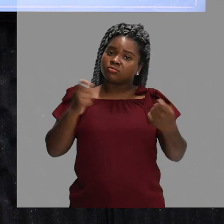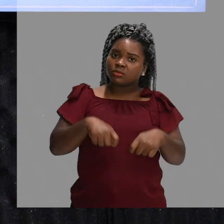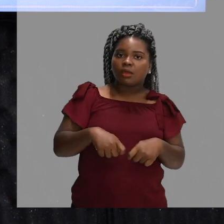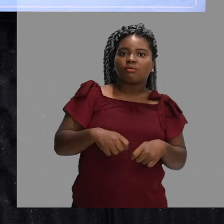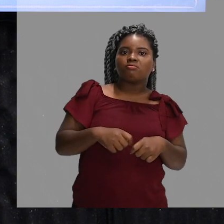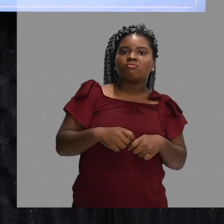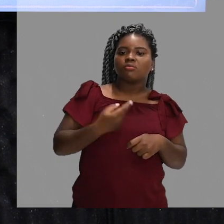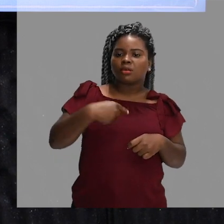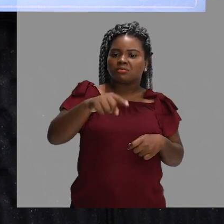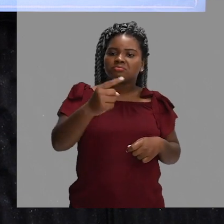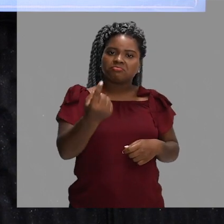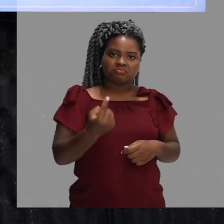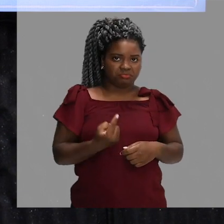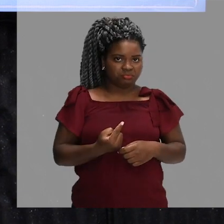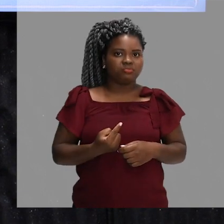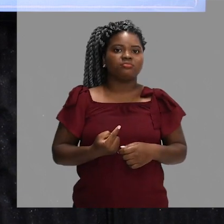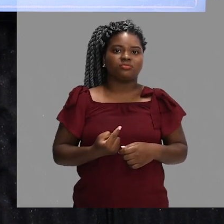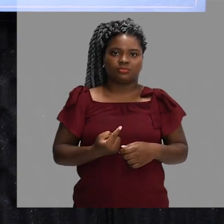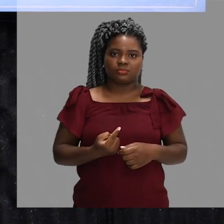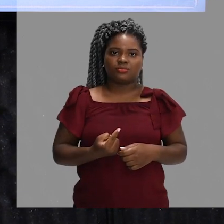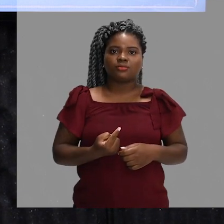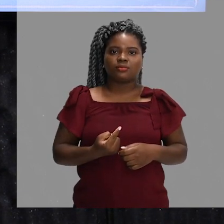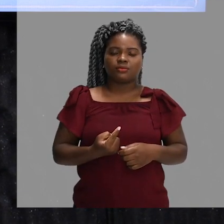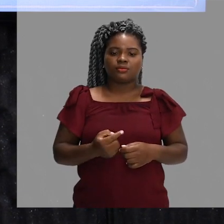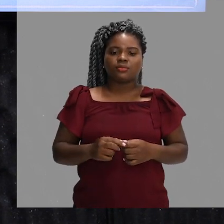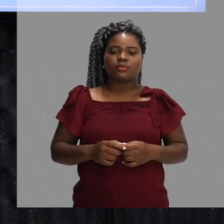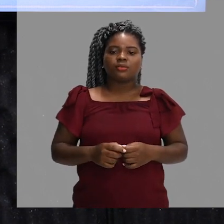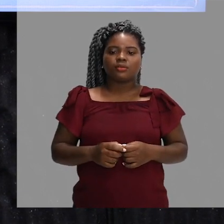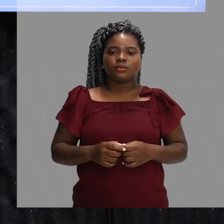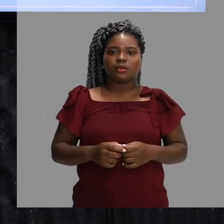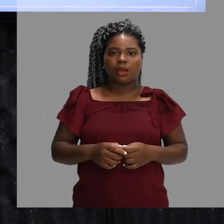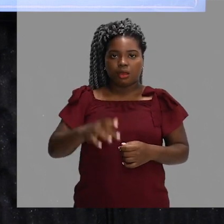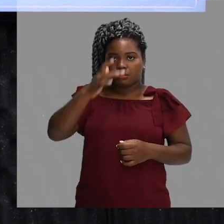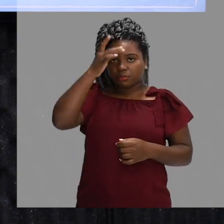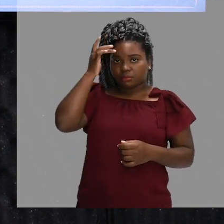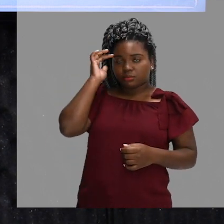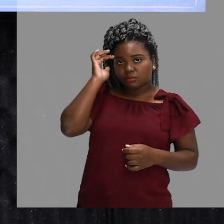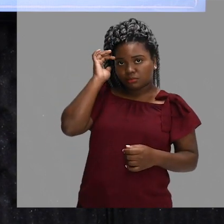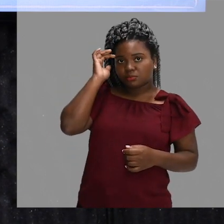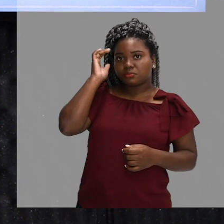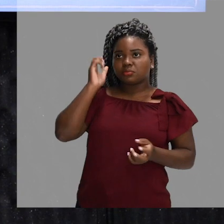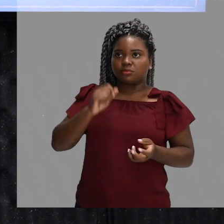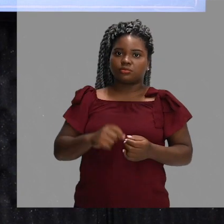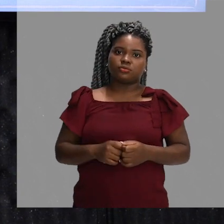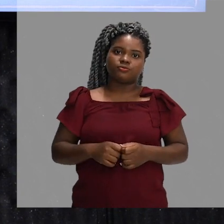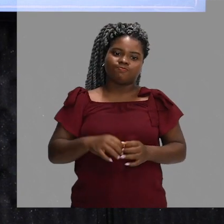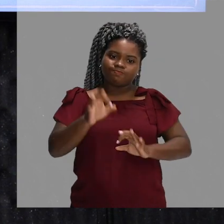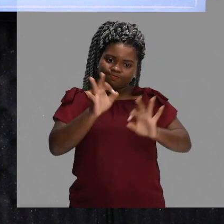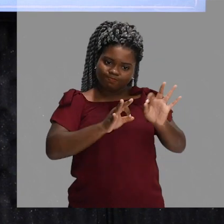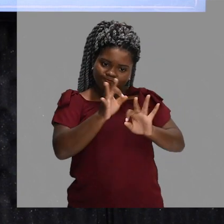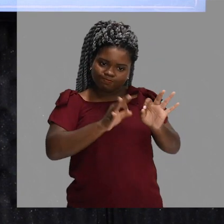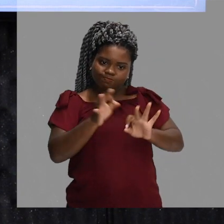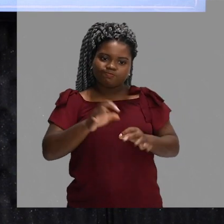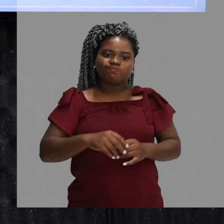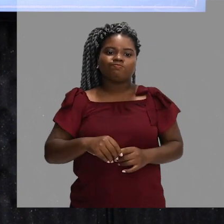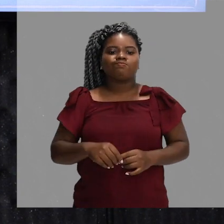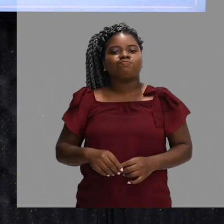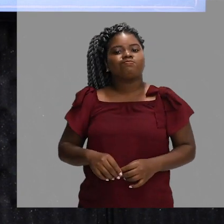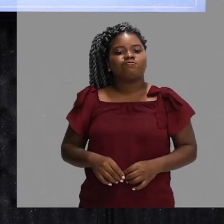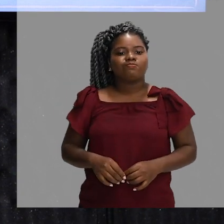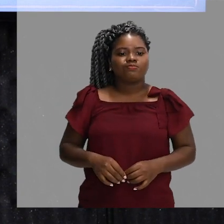e sair no campo de jogo quantas vezes for necessário. O técnico achar necessário. Não entra nessa contagem de 6 substituições.